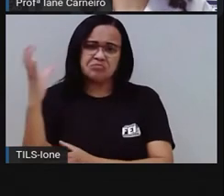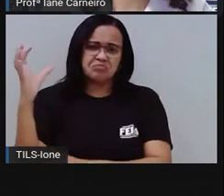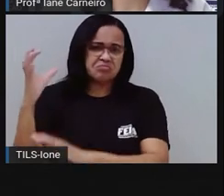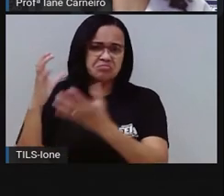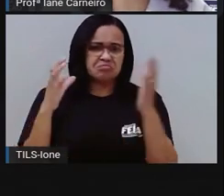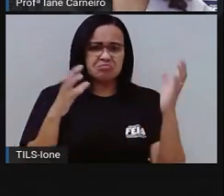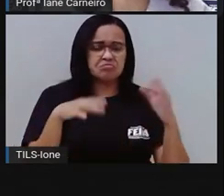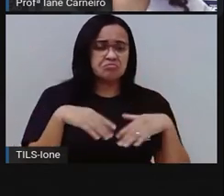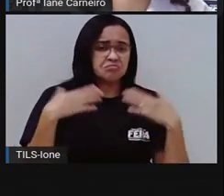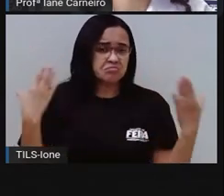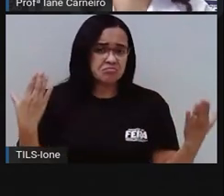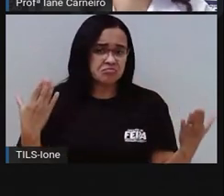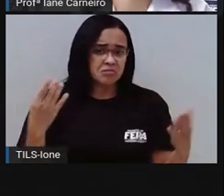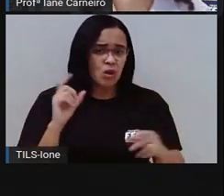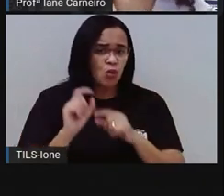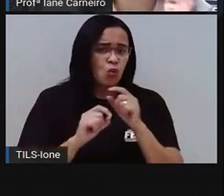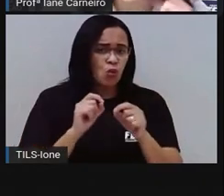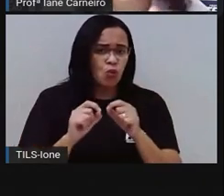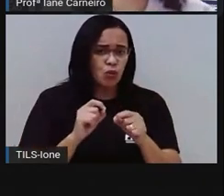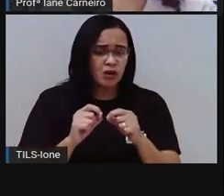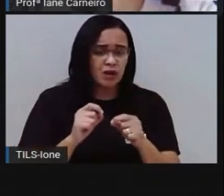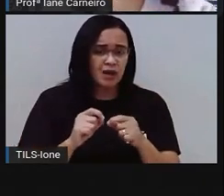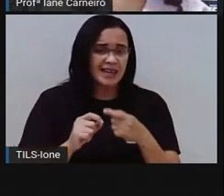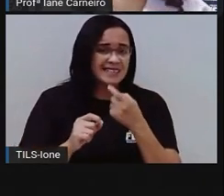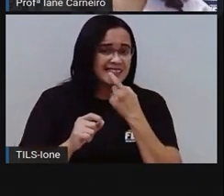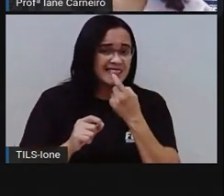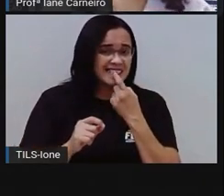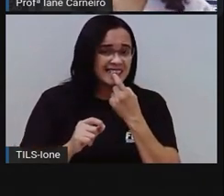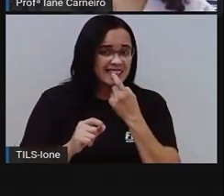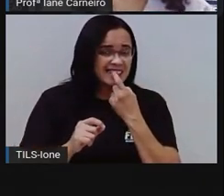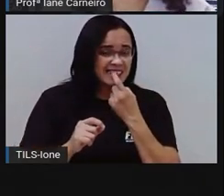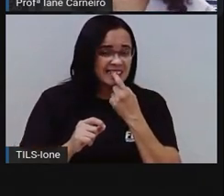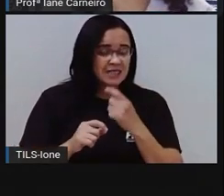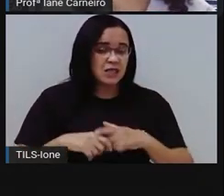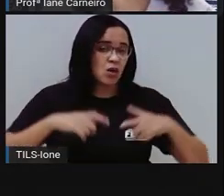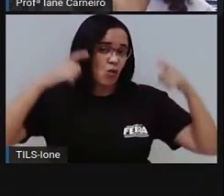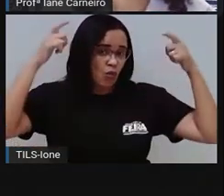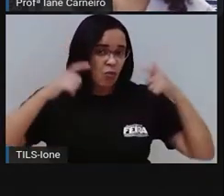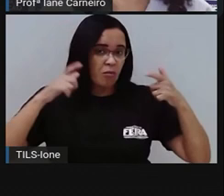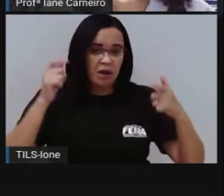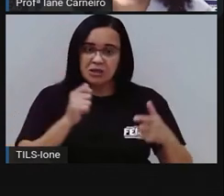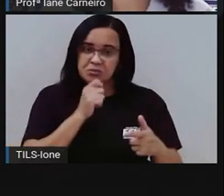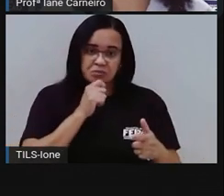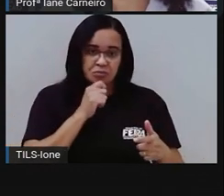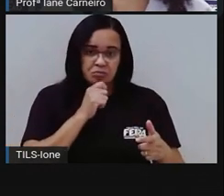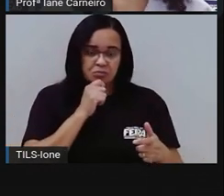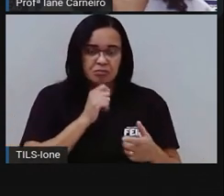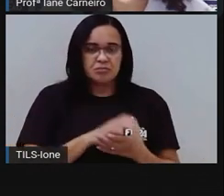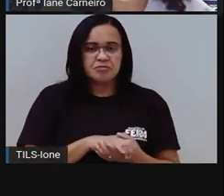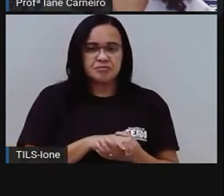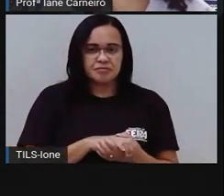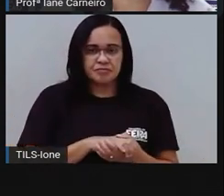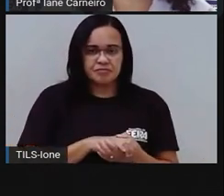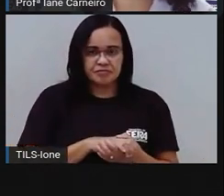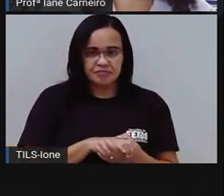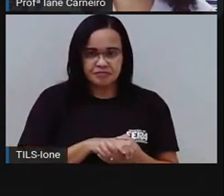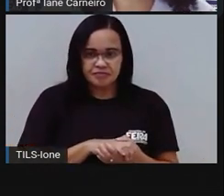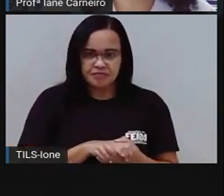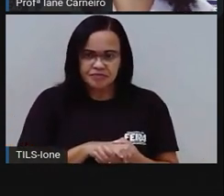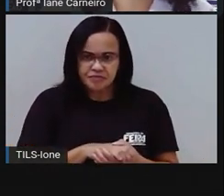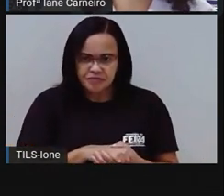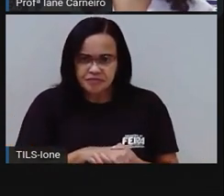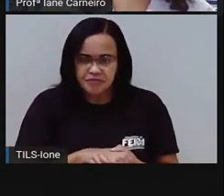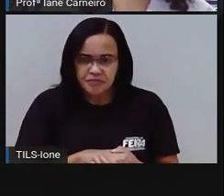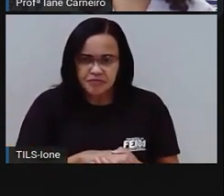dente. Tem coroa, sabia? É água. Próximo. É água e não vem do mar. Na terra não